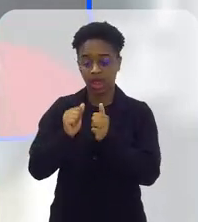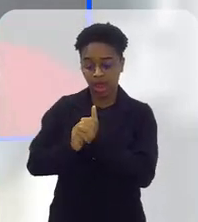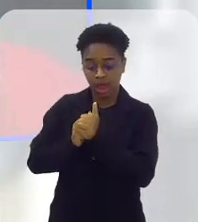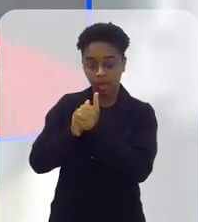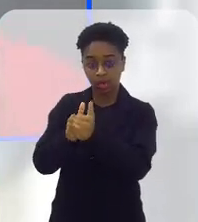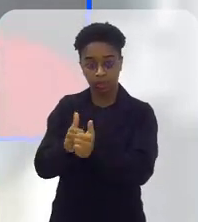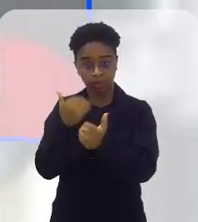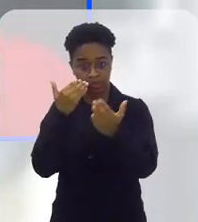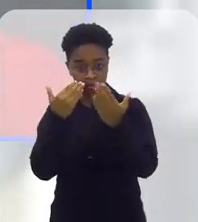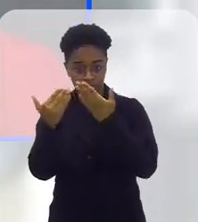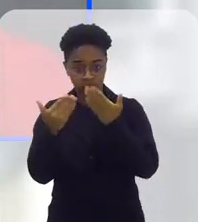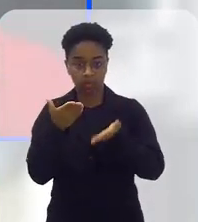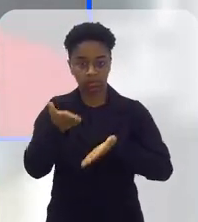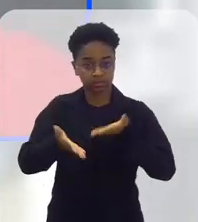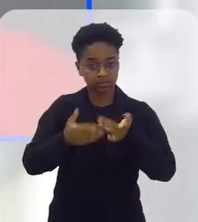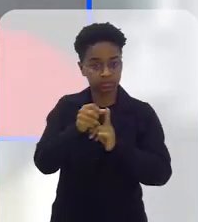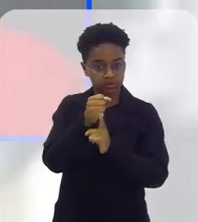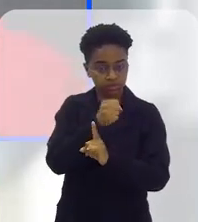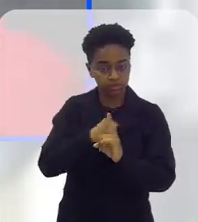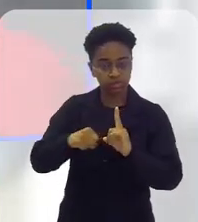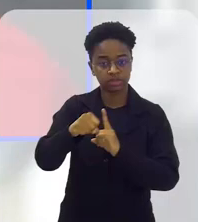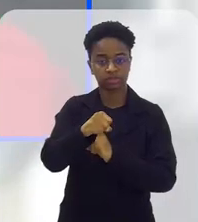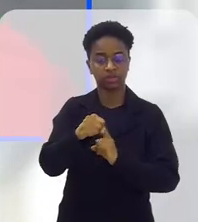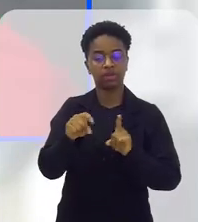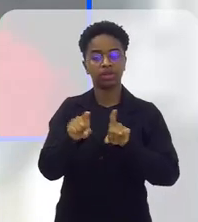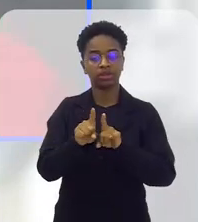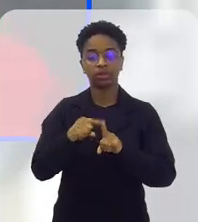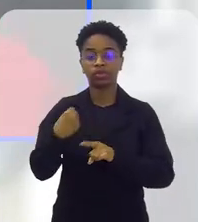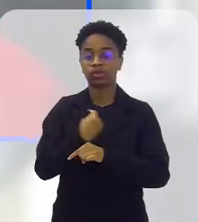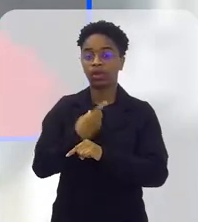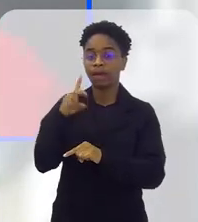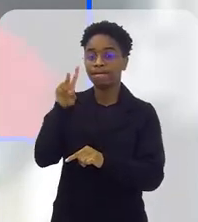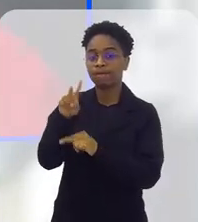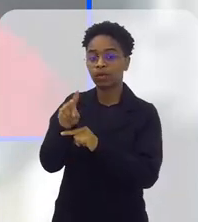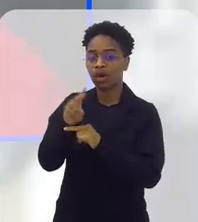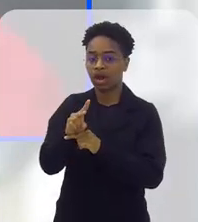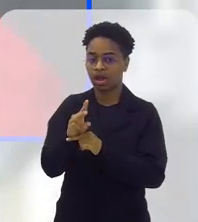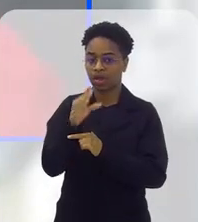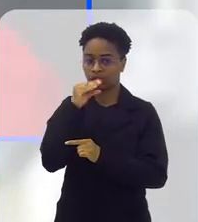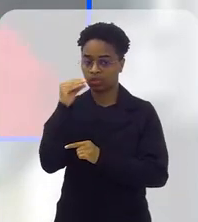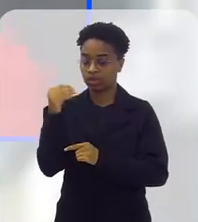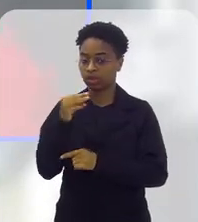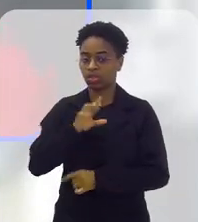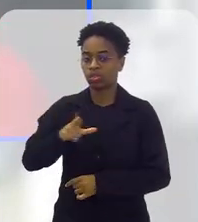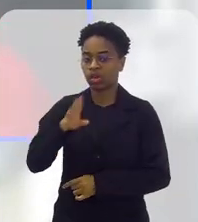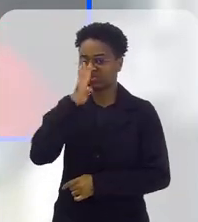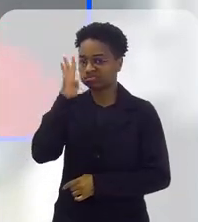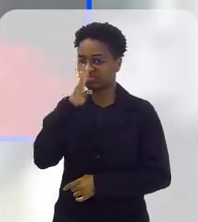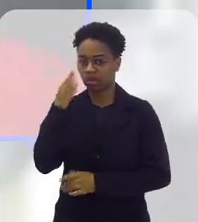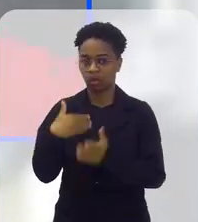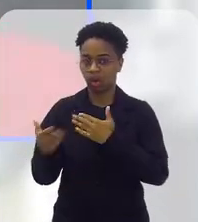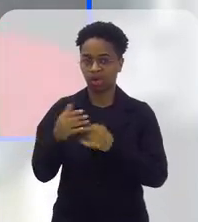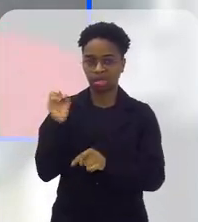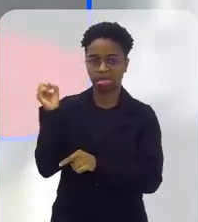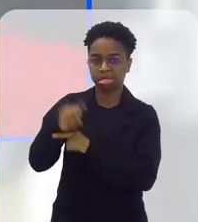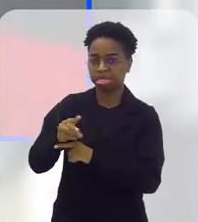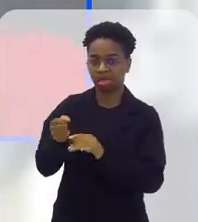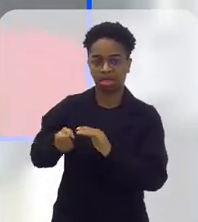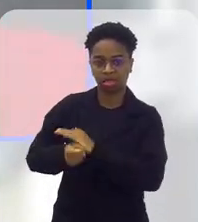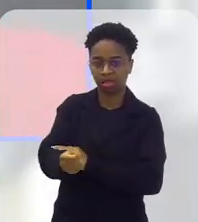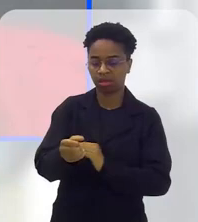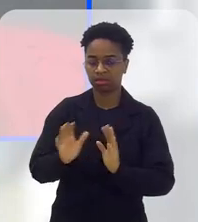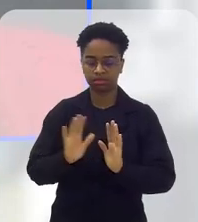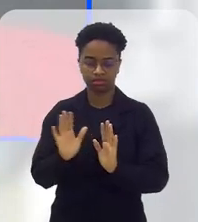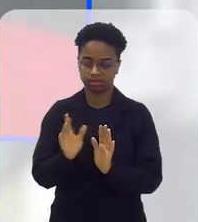todo o acompanhamento, não era psicólogo, assistente social, e que estamos protegendo eles. Não é um estágio qualquer, onde a gente